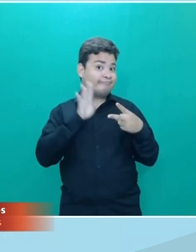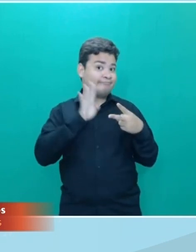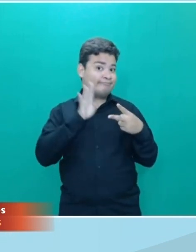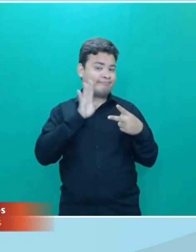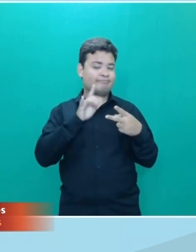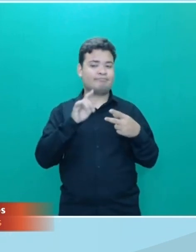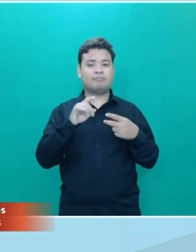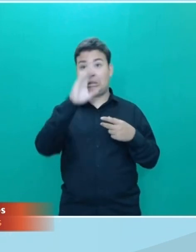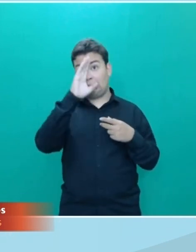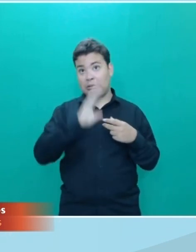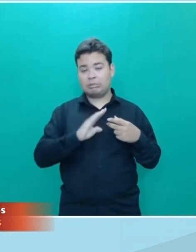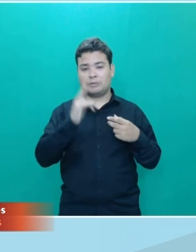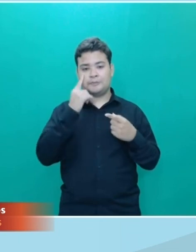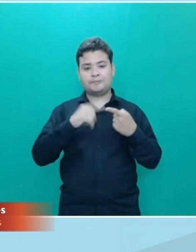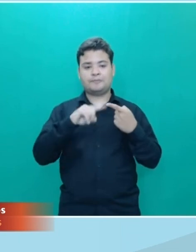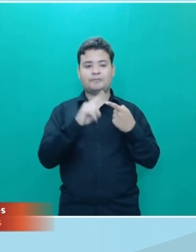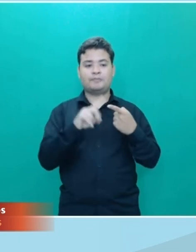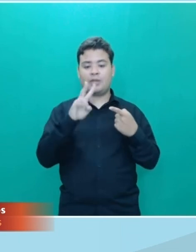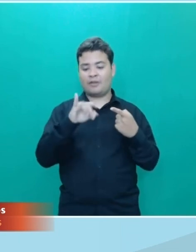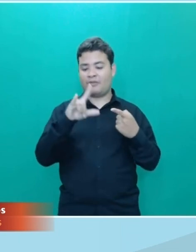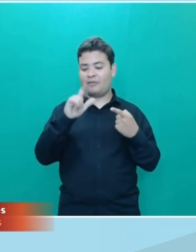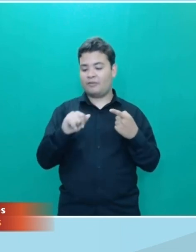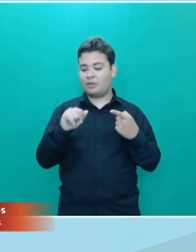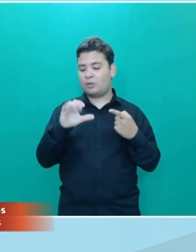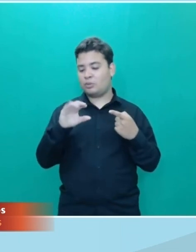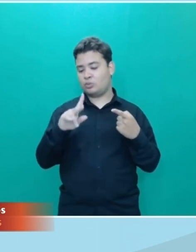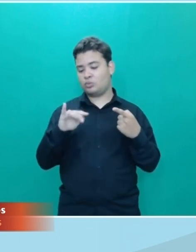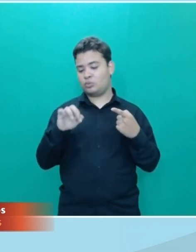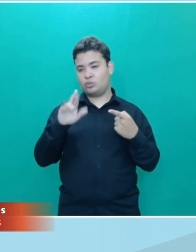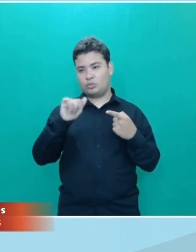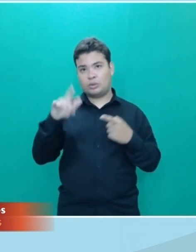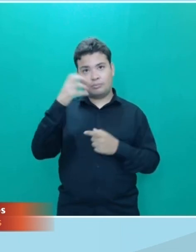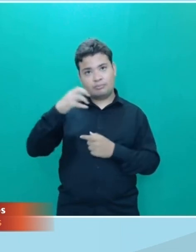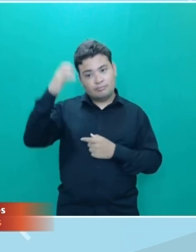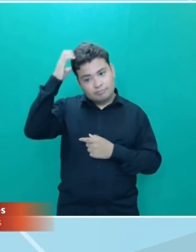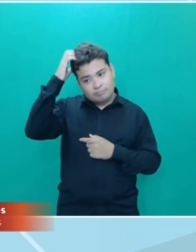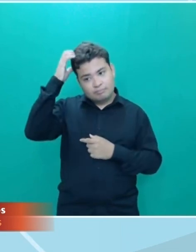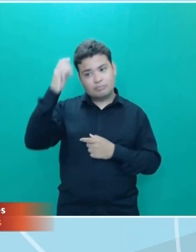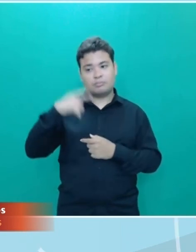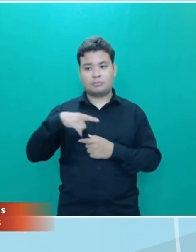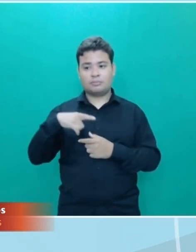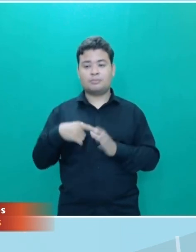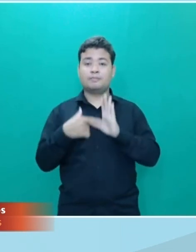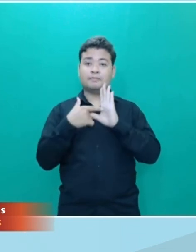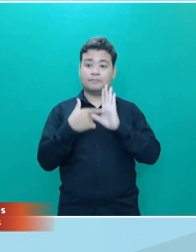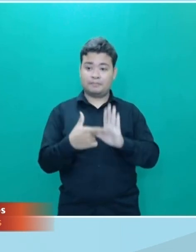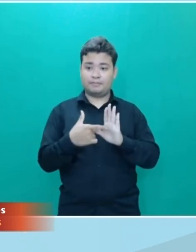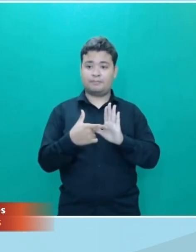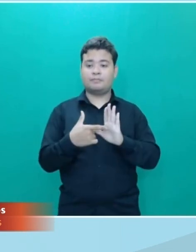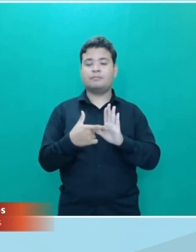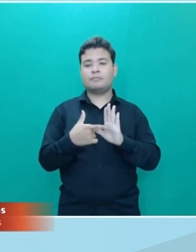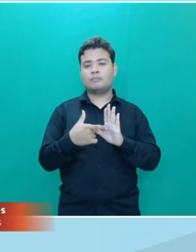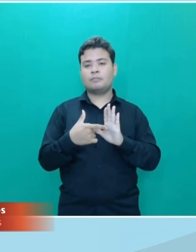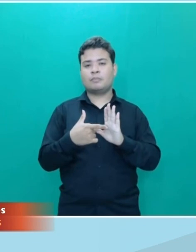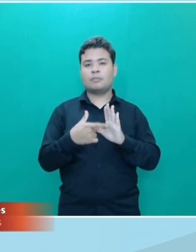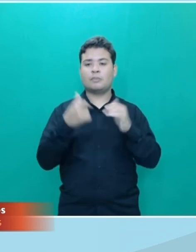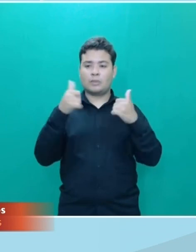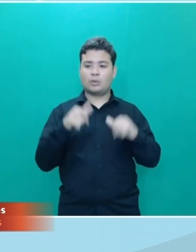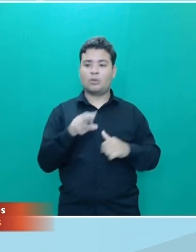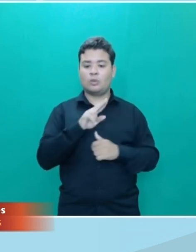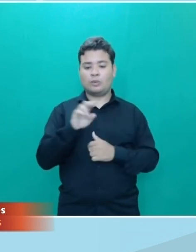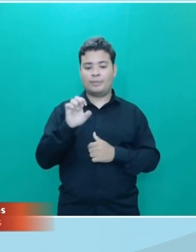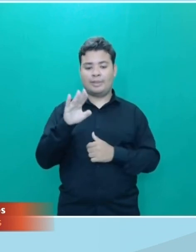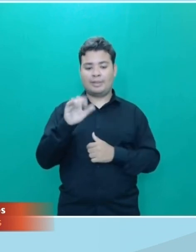A primeira delas é que a Vila Cultural Cora Coralina está sediando uma exposição chamada Encarnado do grupo de